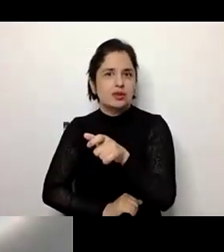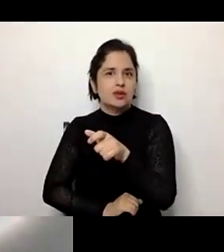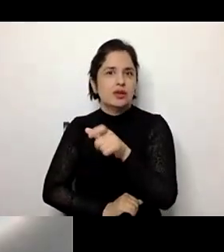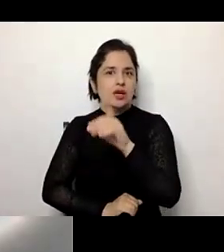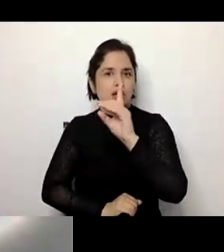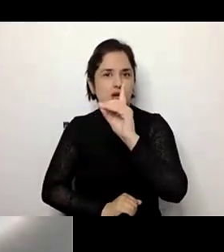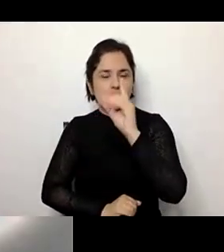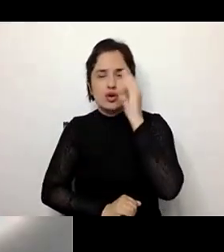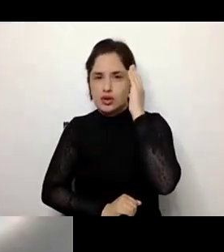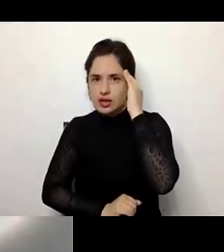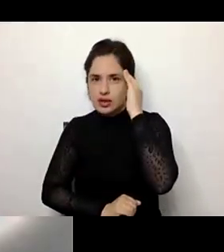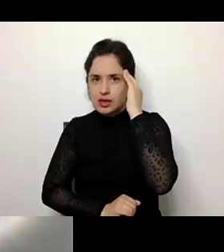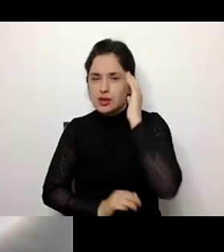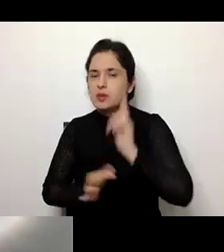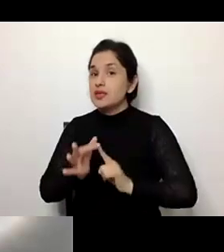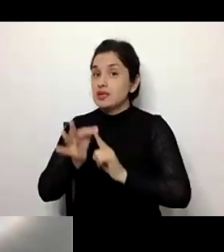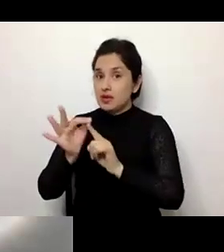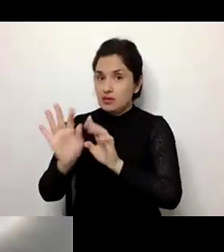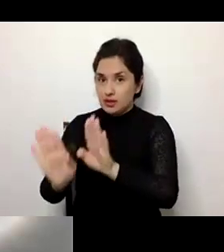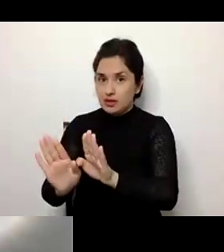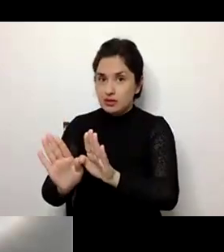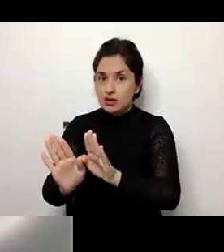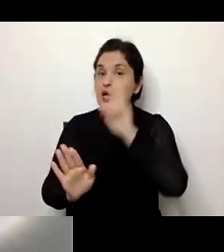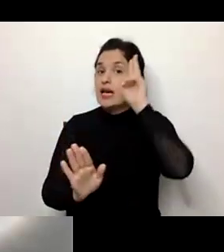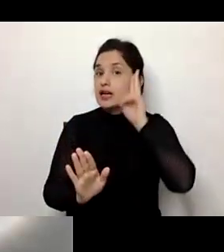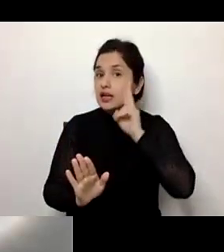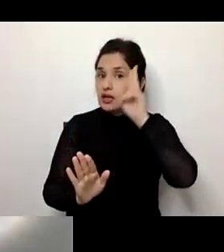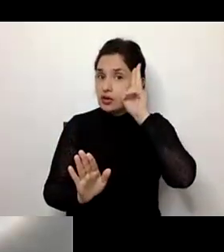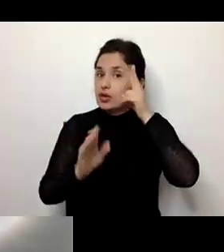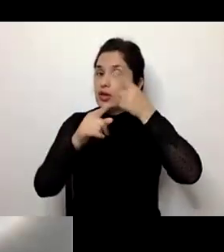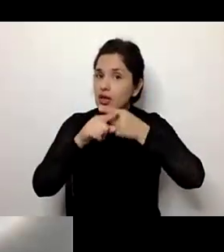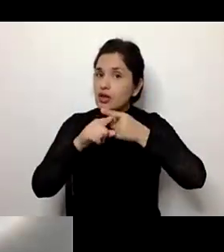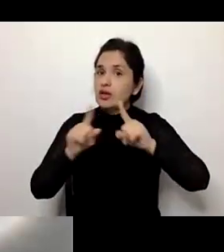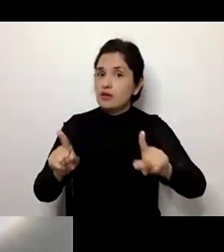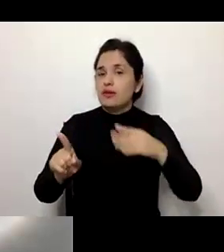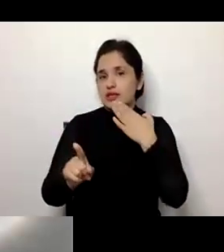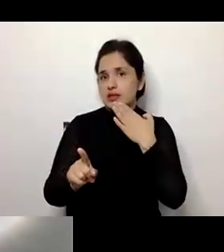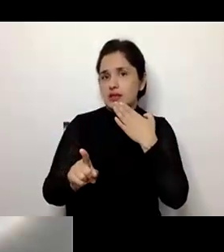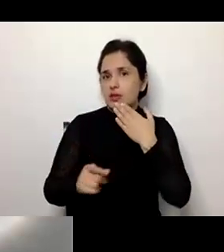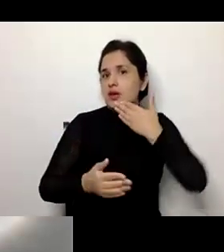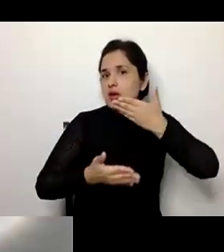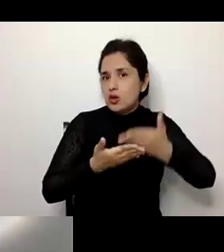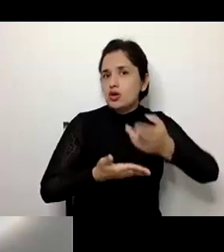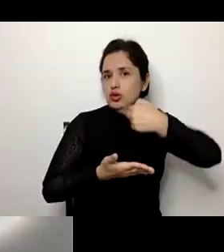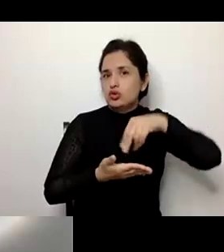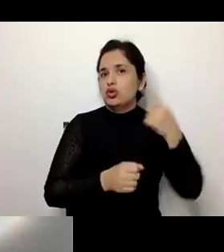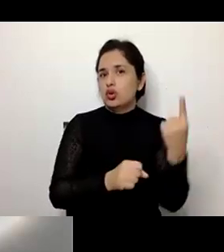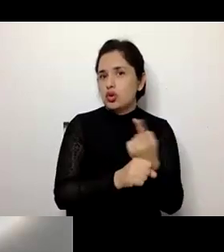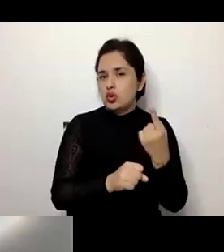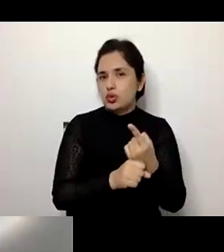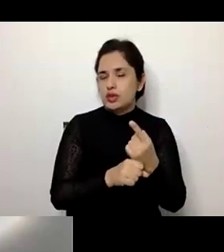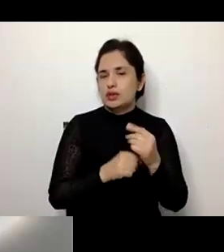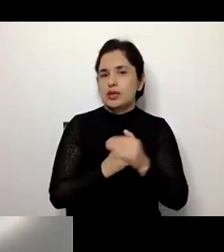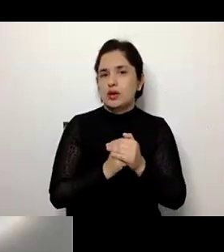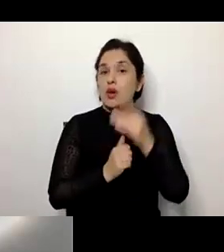deficiência intelectual, principalmente. Lembrando que há uma diferença também quando nós falamos da síndrome de Down, por